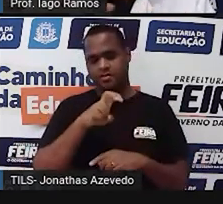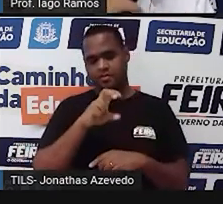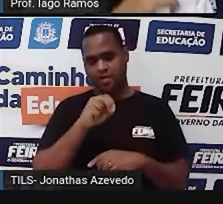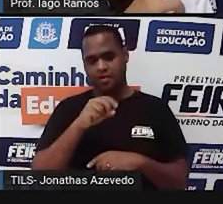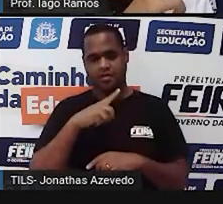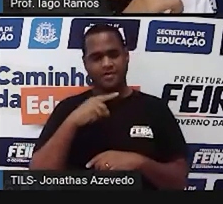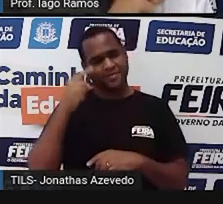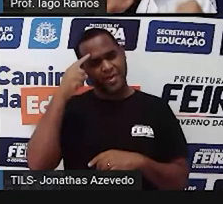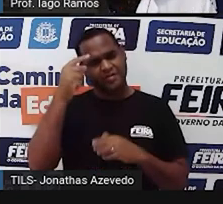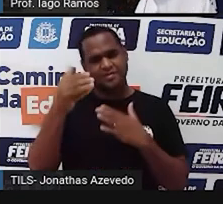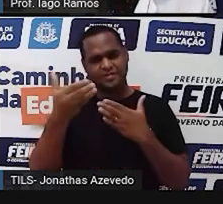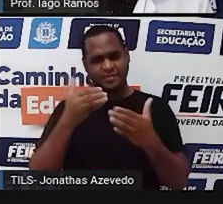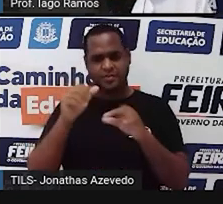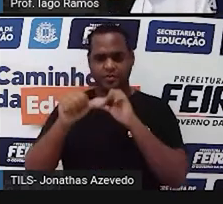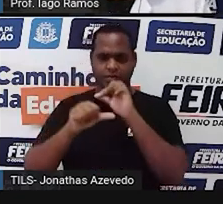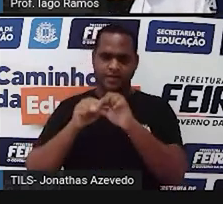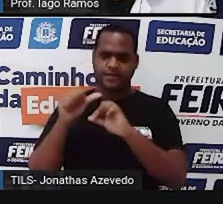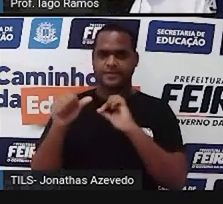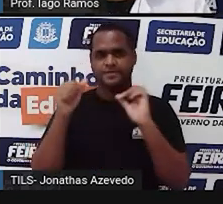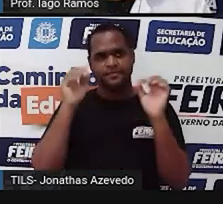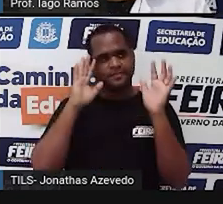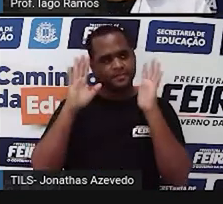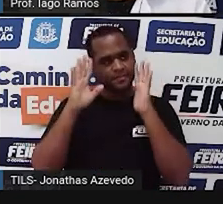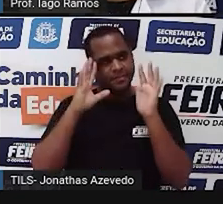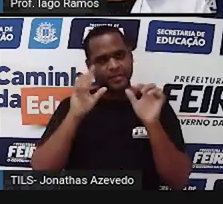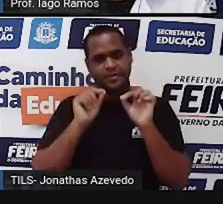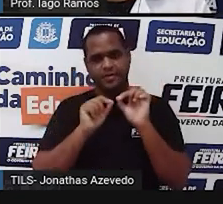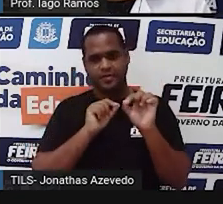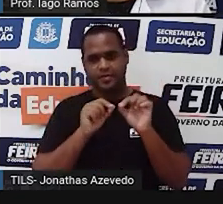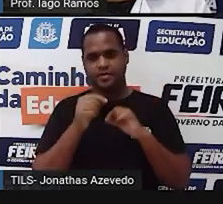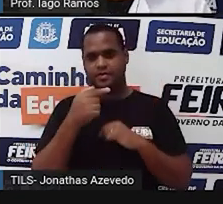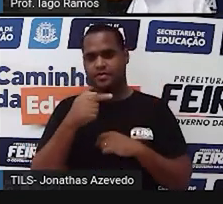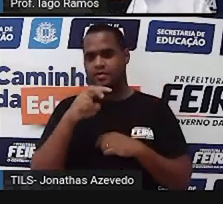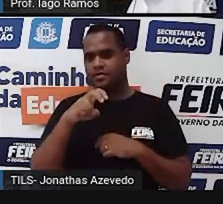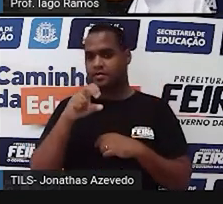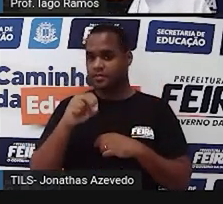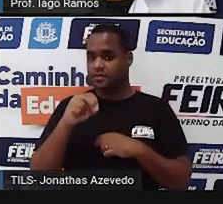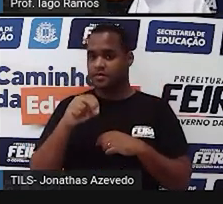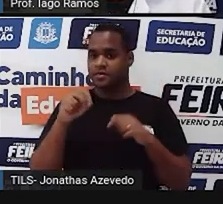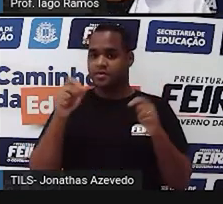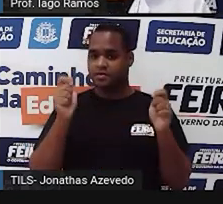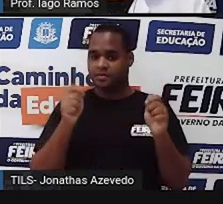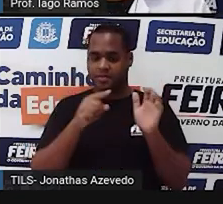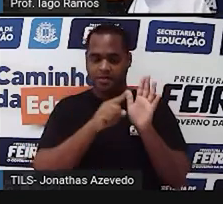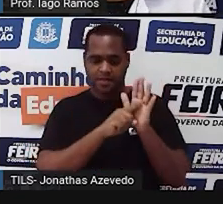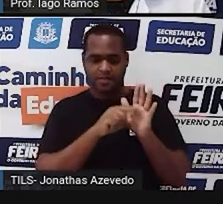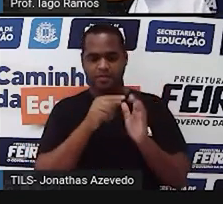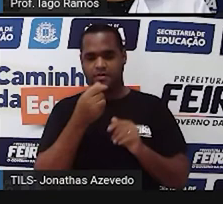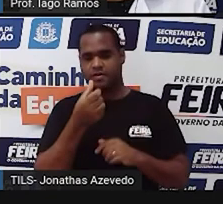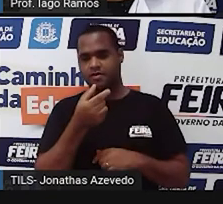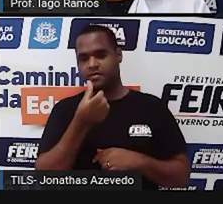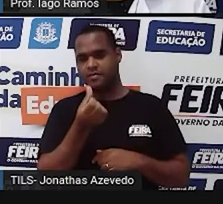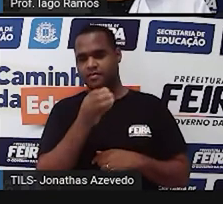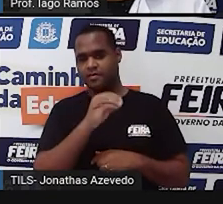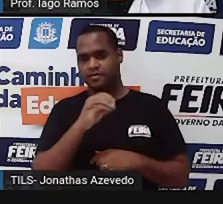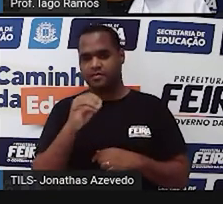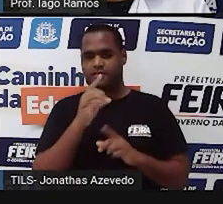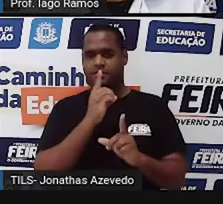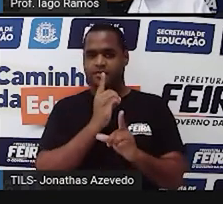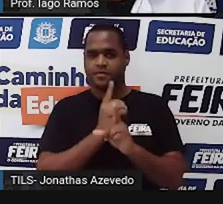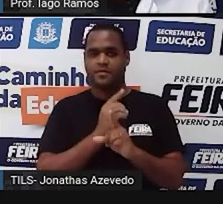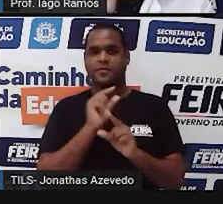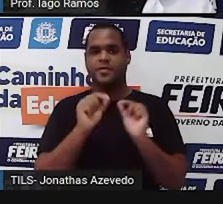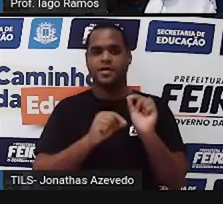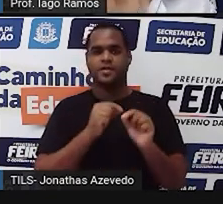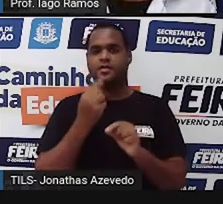pensar o inverso, eu posso pensar em fazer 750 menos 600 e aí eu acho 150,